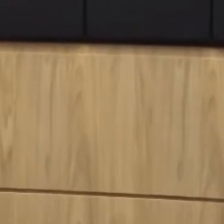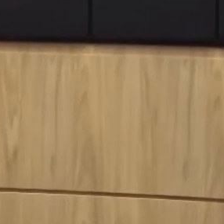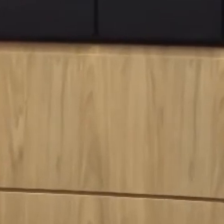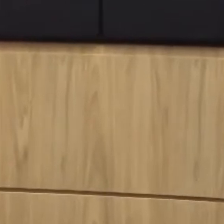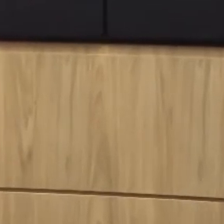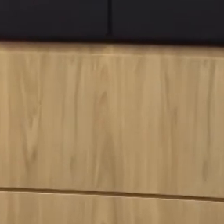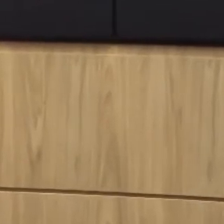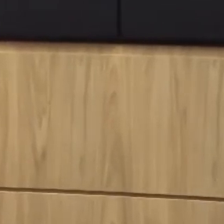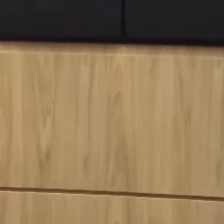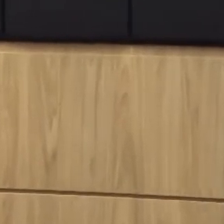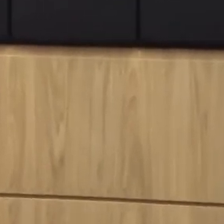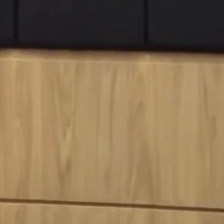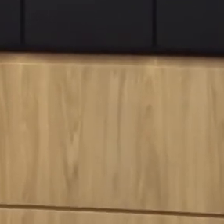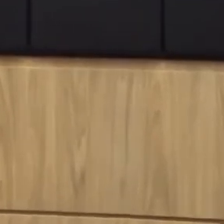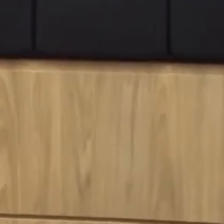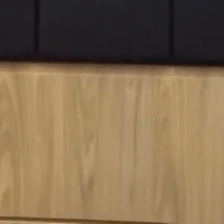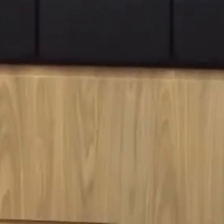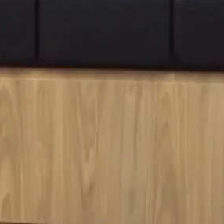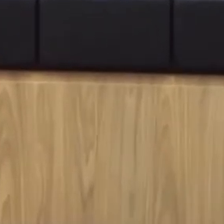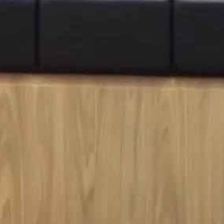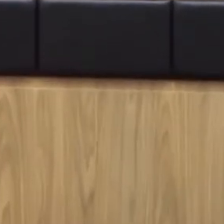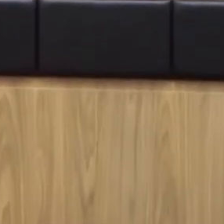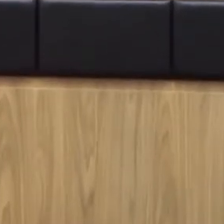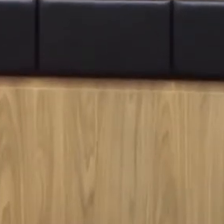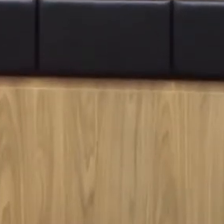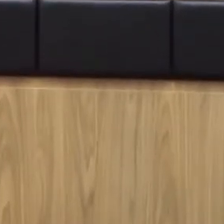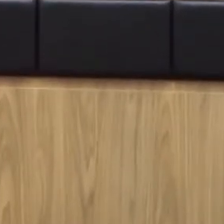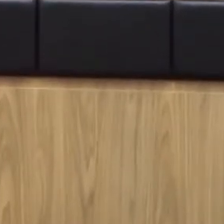na alma